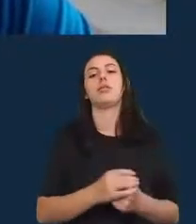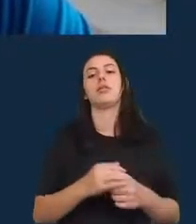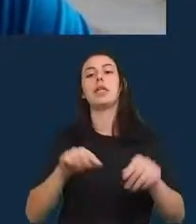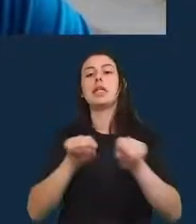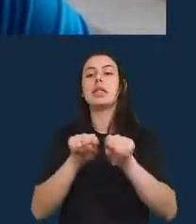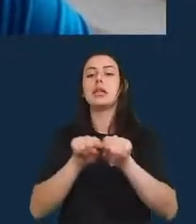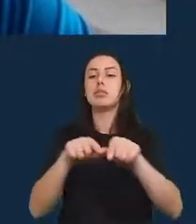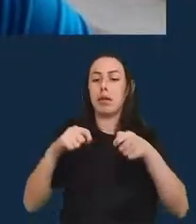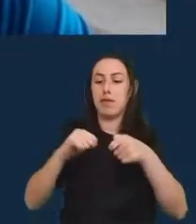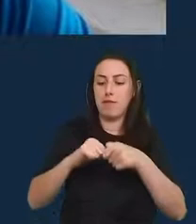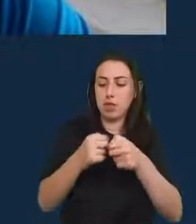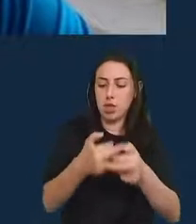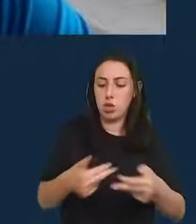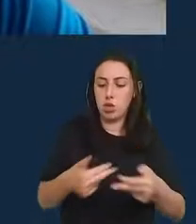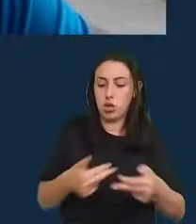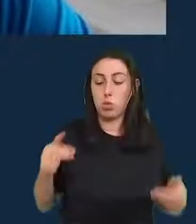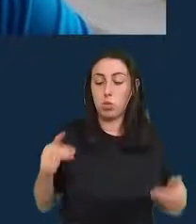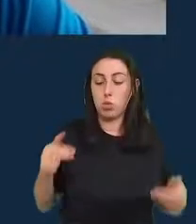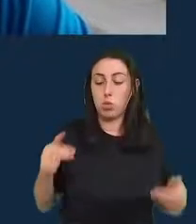seria...